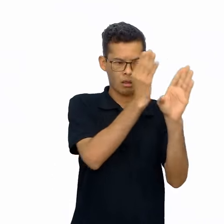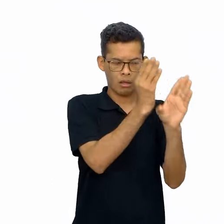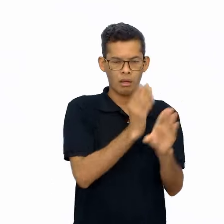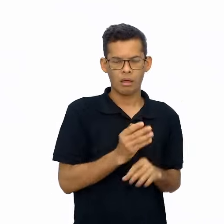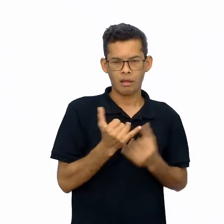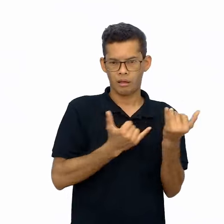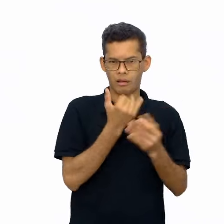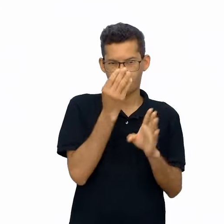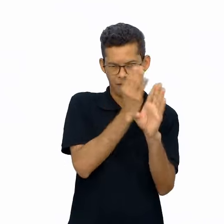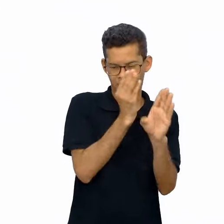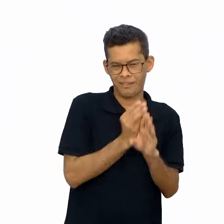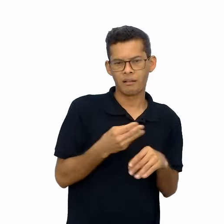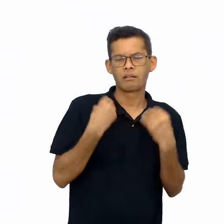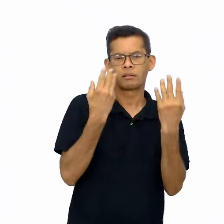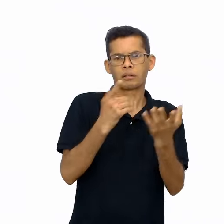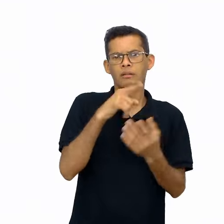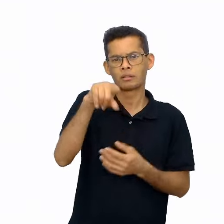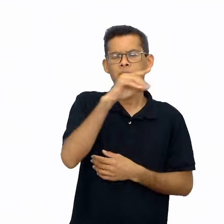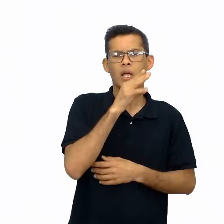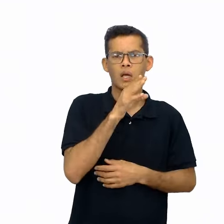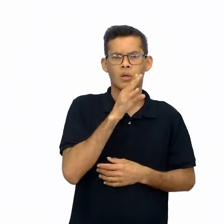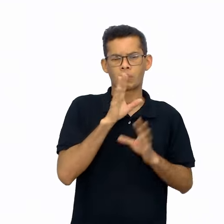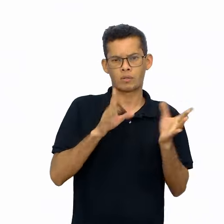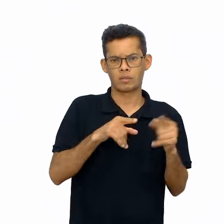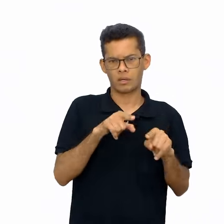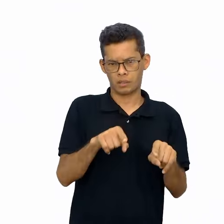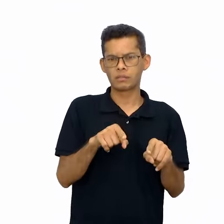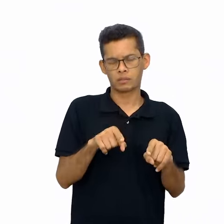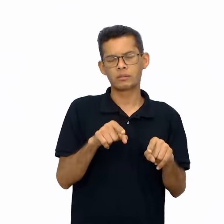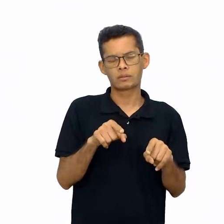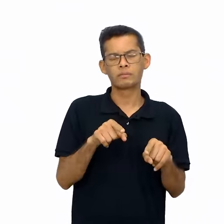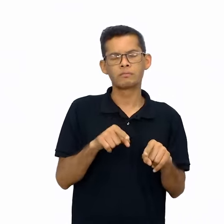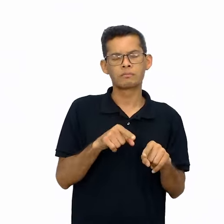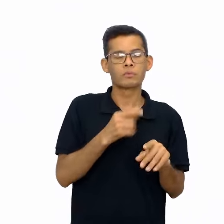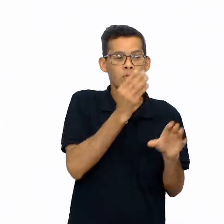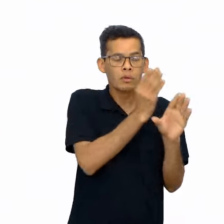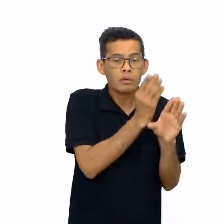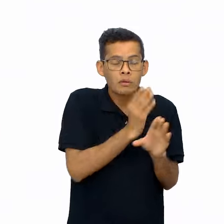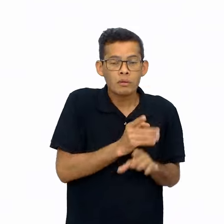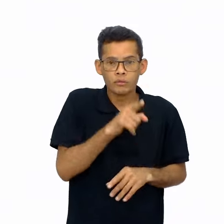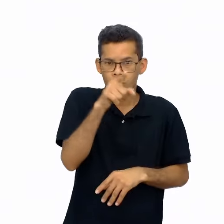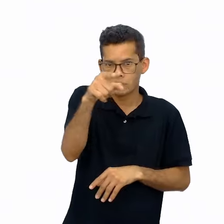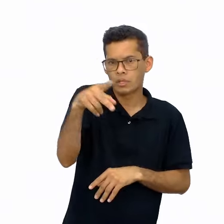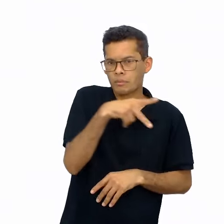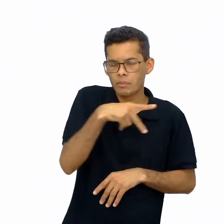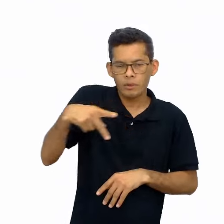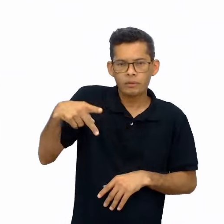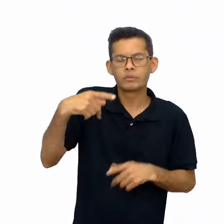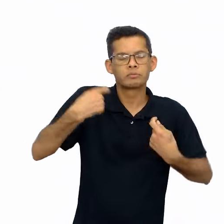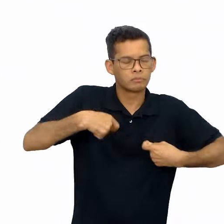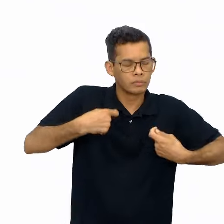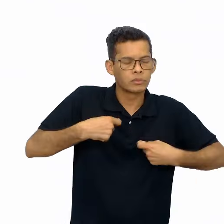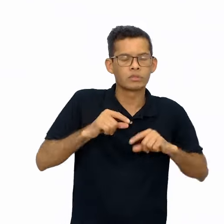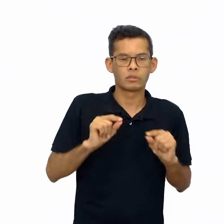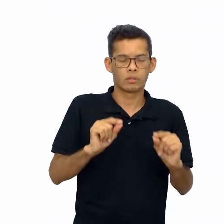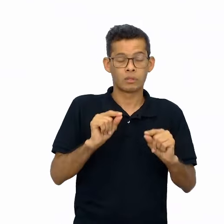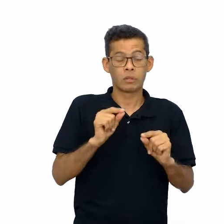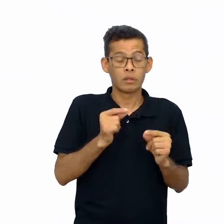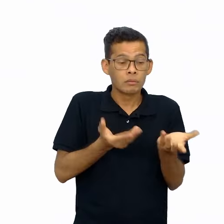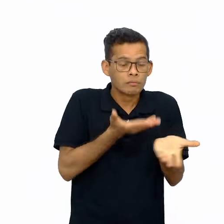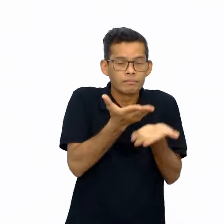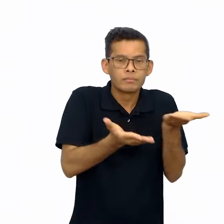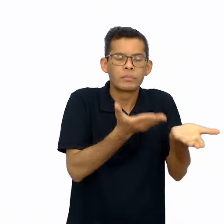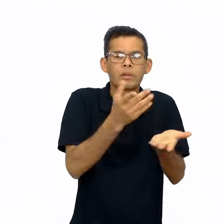objetivo é discutir as características comuns às adivinhas e você, professor ou professora, deve mediar com